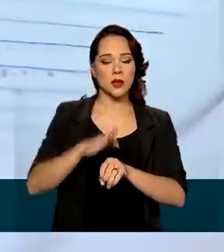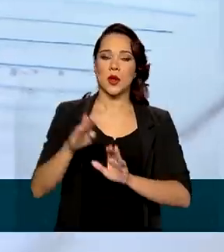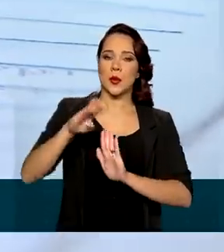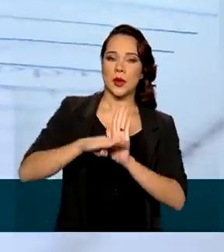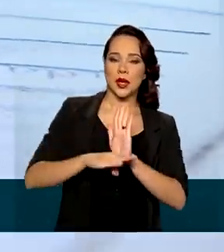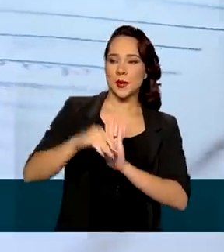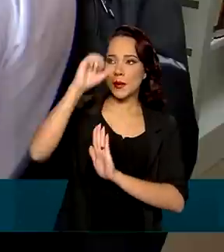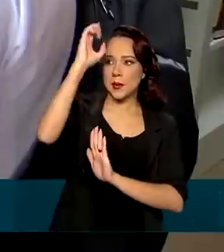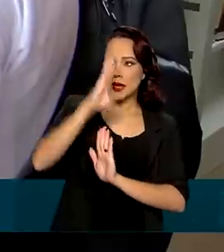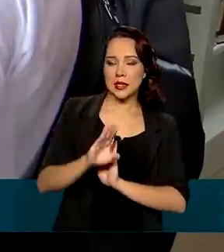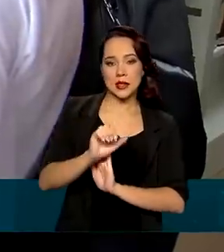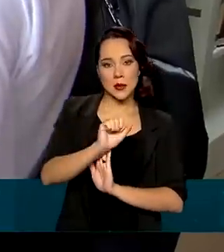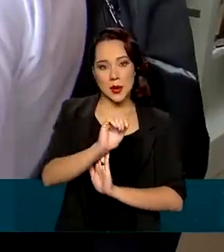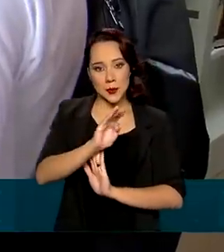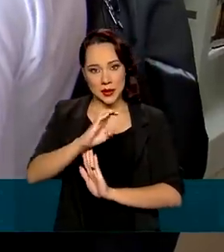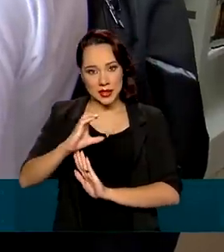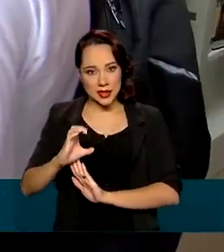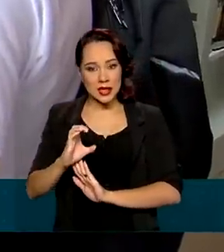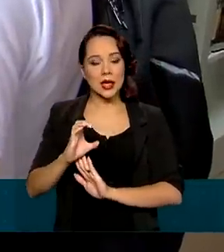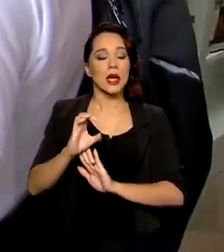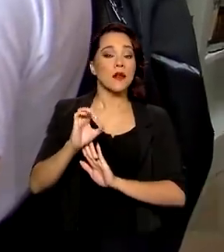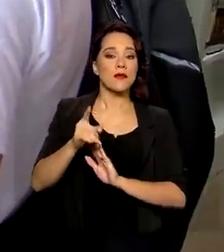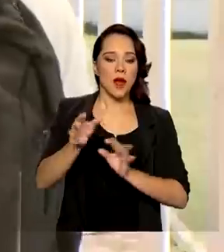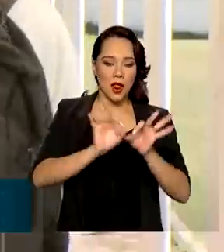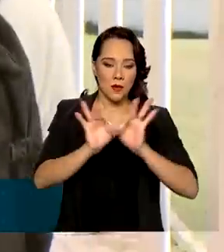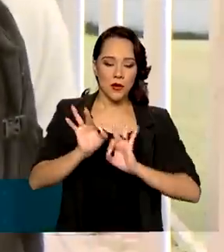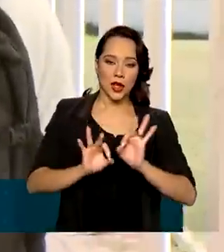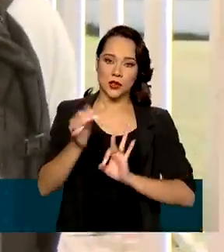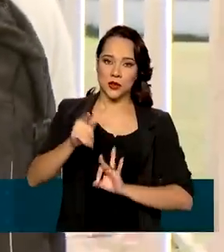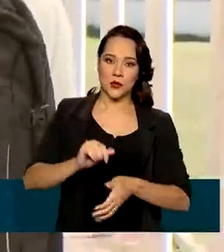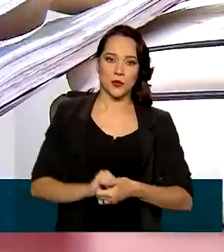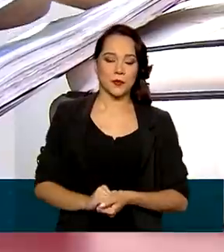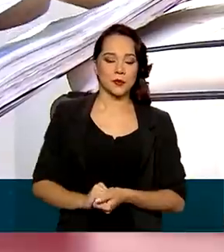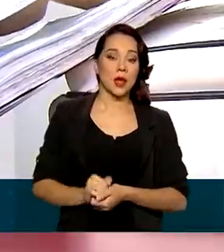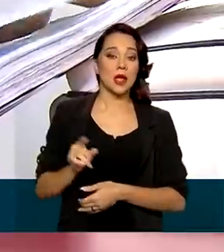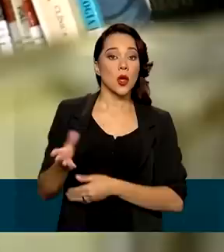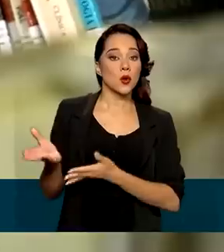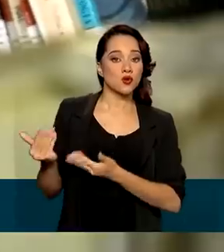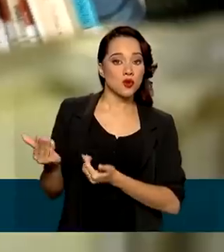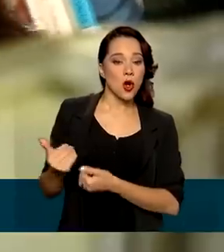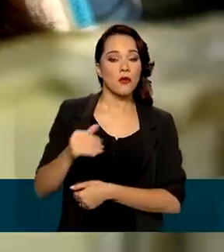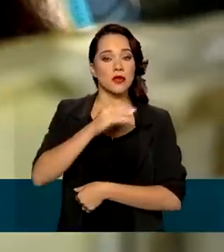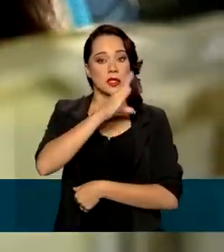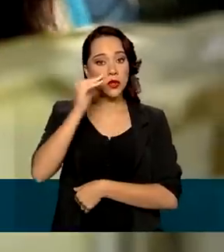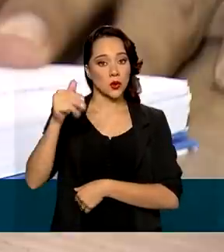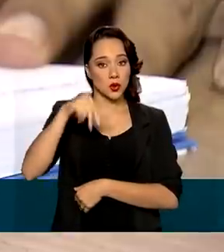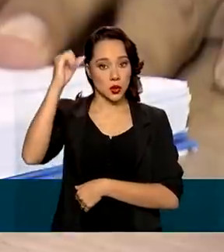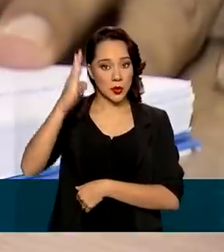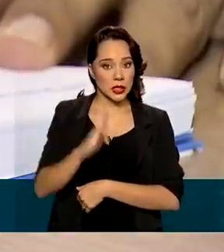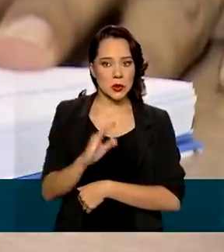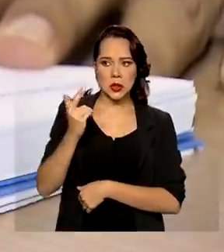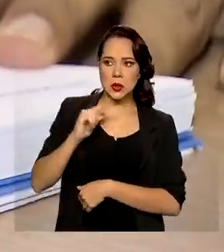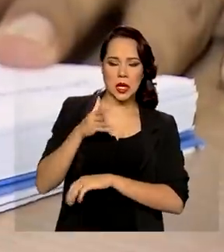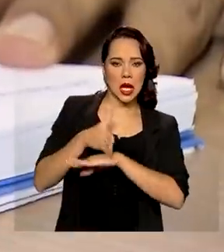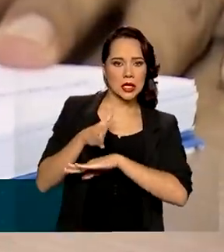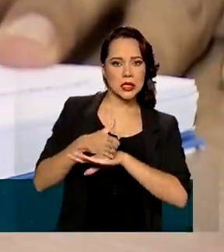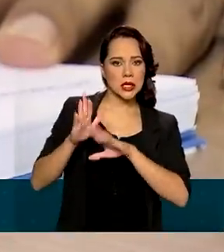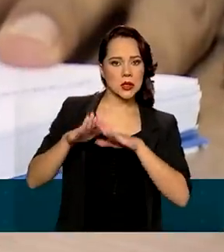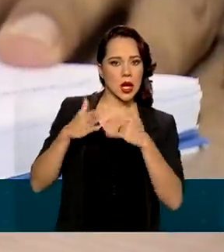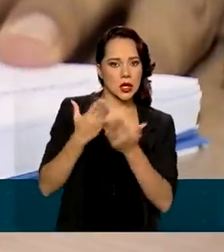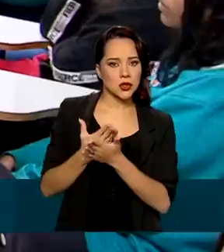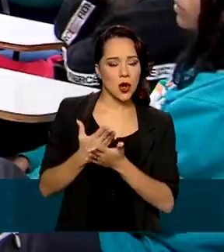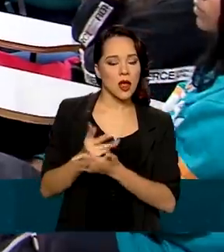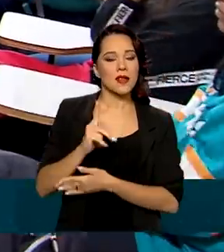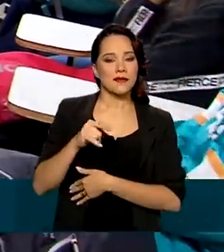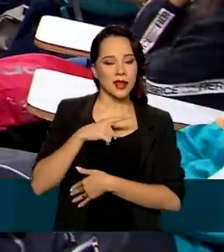programa Brasil Alfabetizado foi reformulado. A Procurativa de Jovens e Adultos Brasileiros Sem Acesso ao Ensino vai